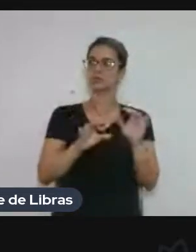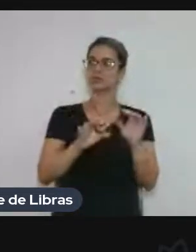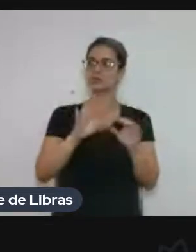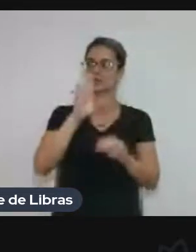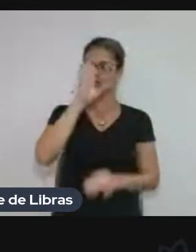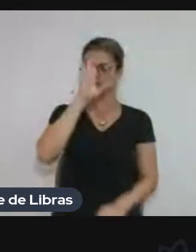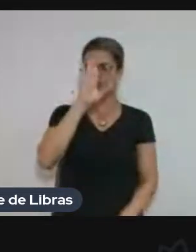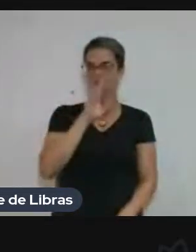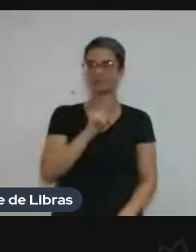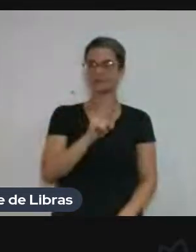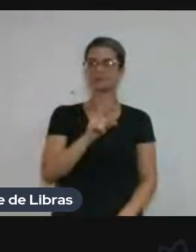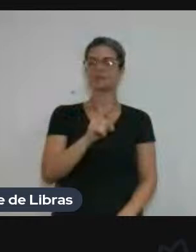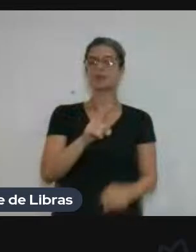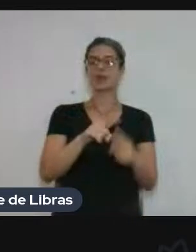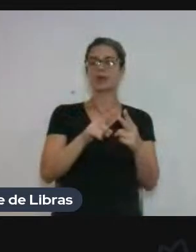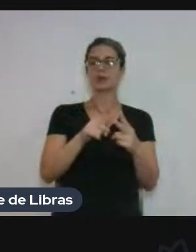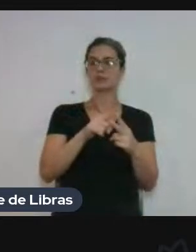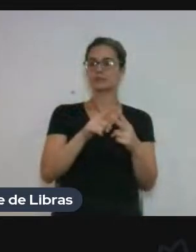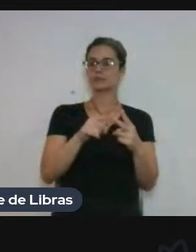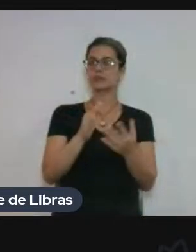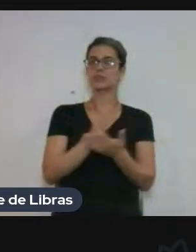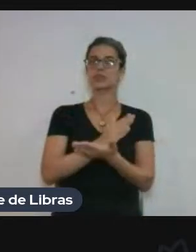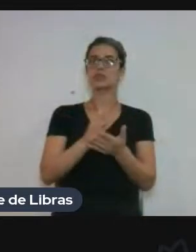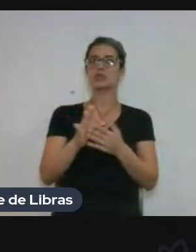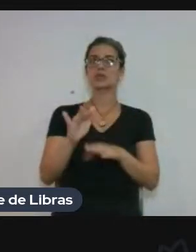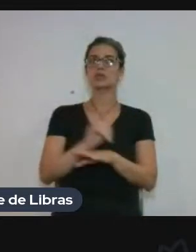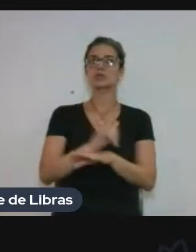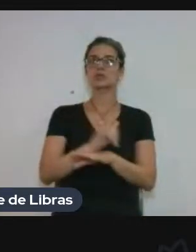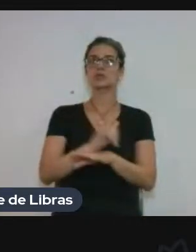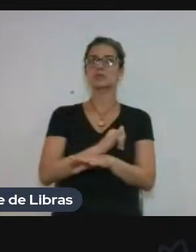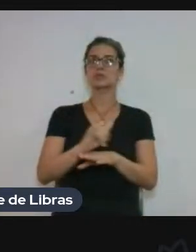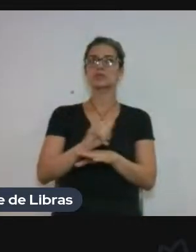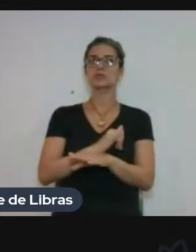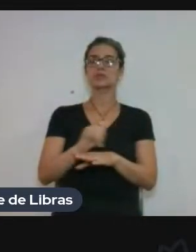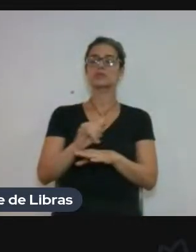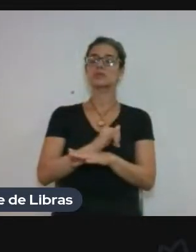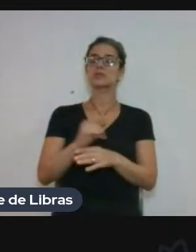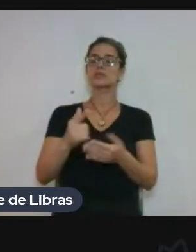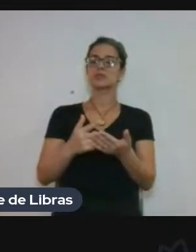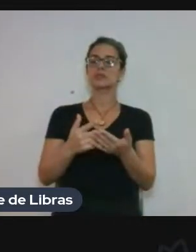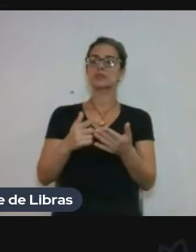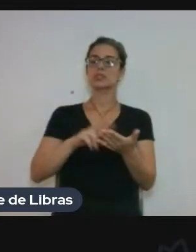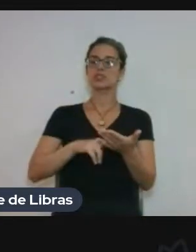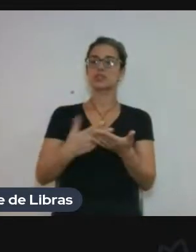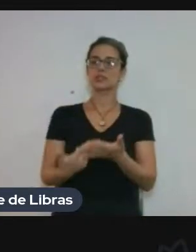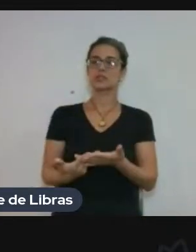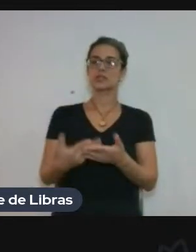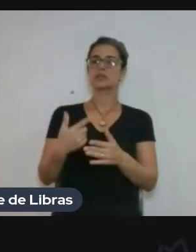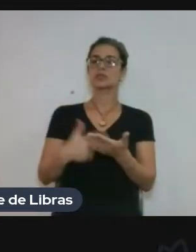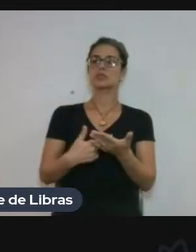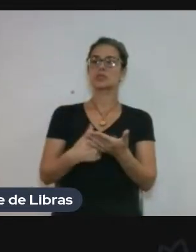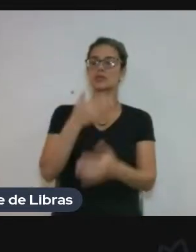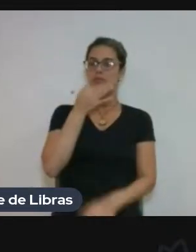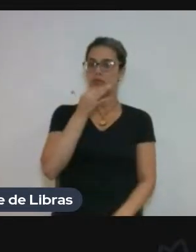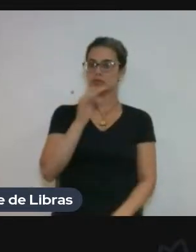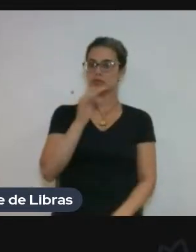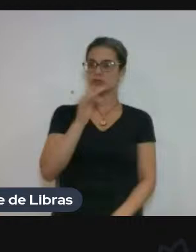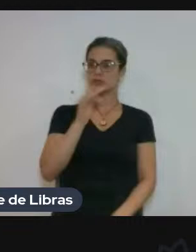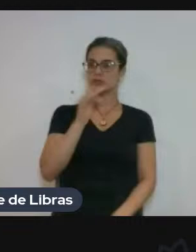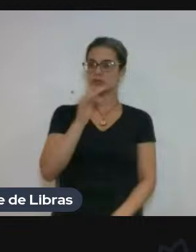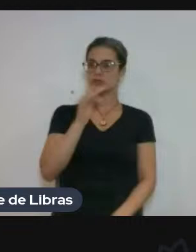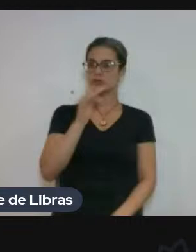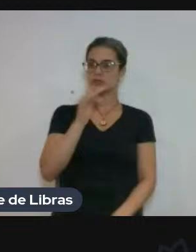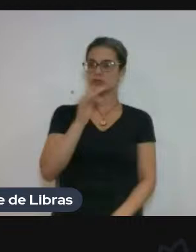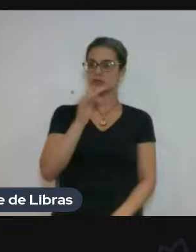dois, especificamente. Sobre algumas abordagens da obra de Freud. Então, acho complicado algumas críticas que